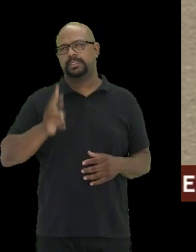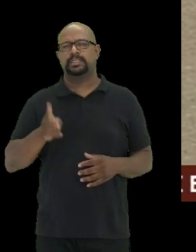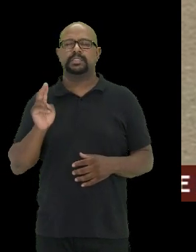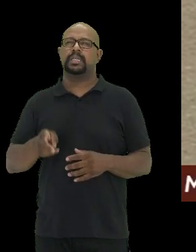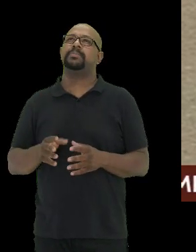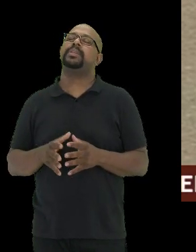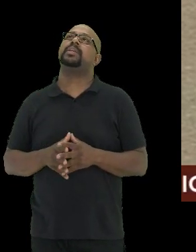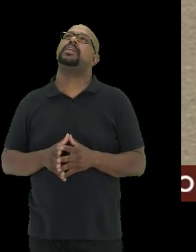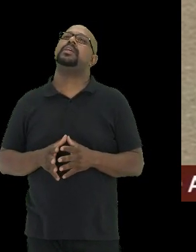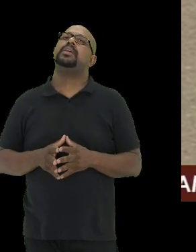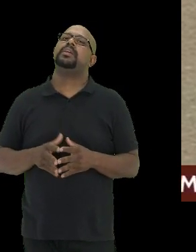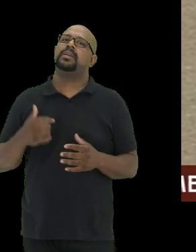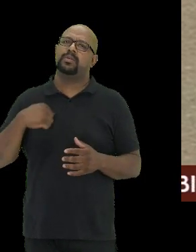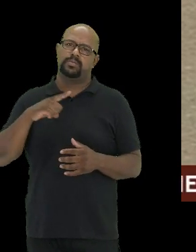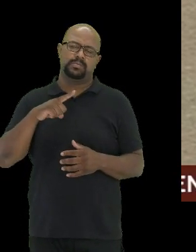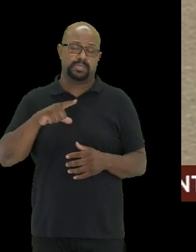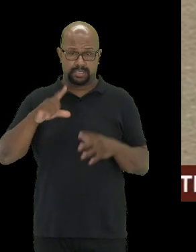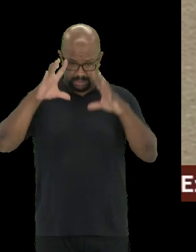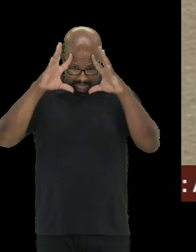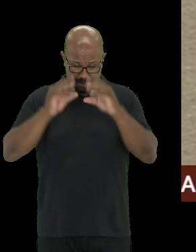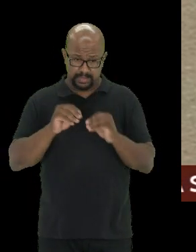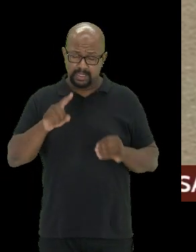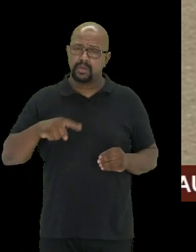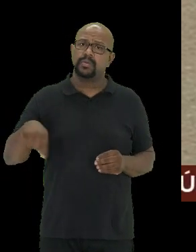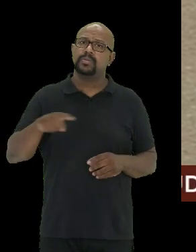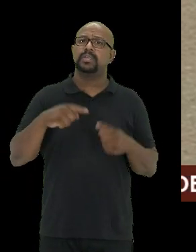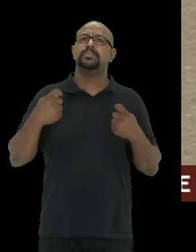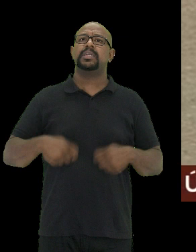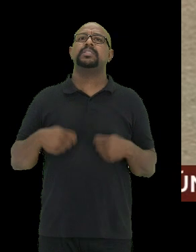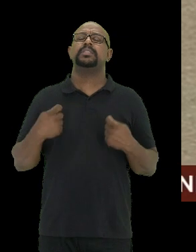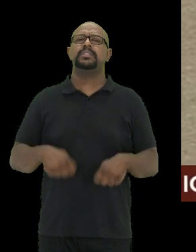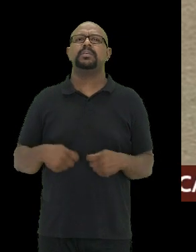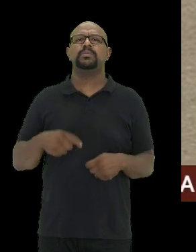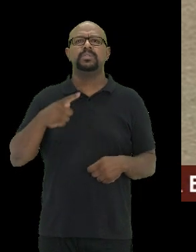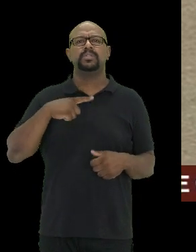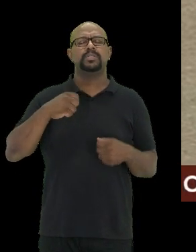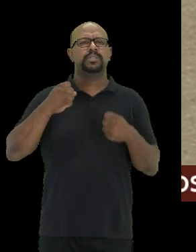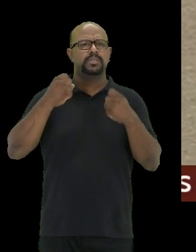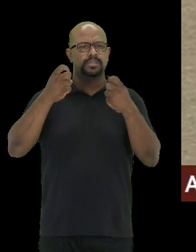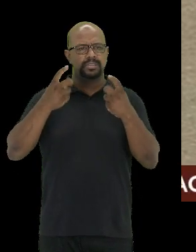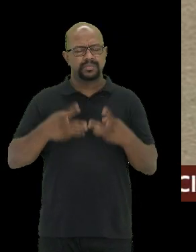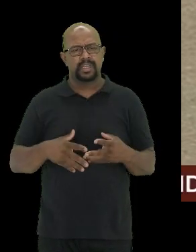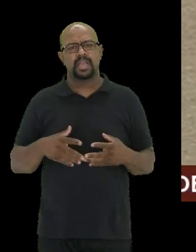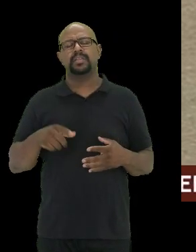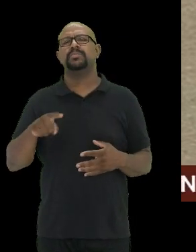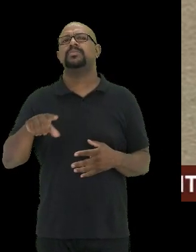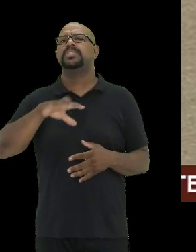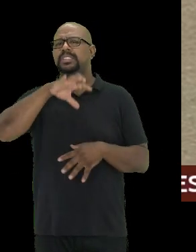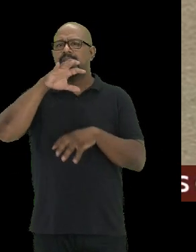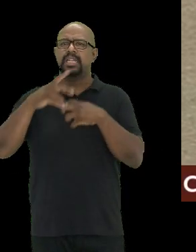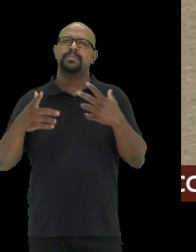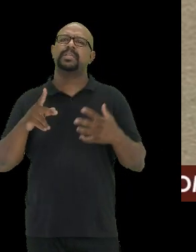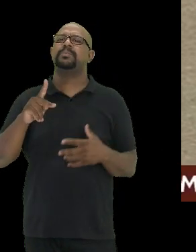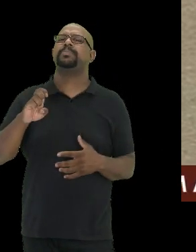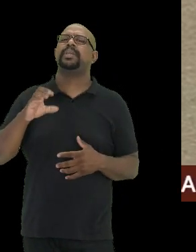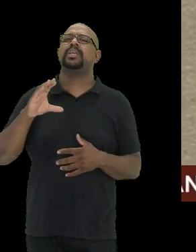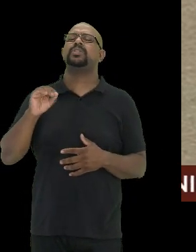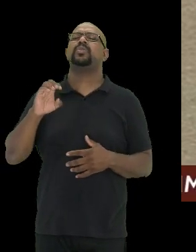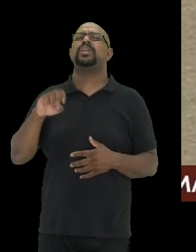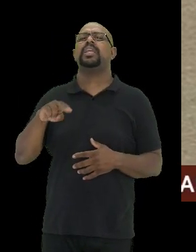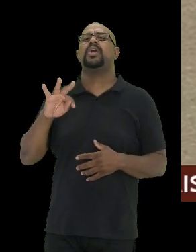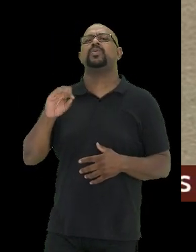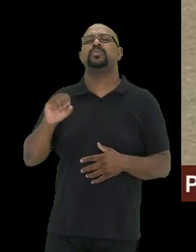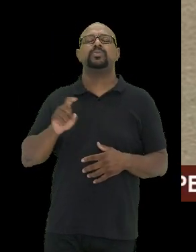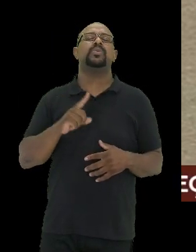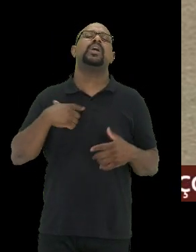que eu tenho esse entendimento é quando nós precisamos desmistificar a questão dos animais que comunidades. Desmistificar não é